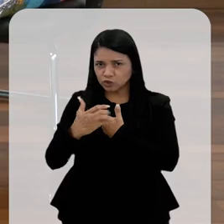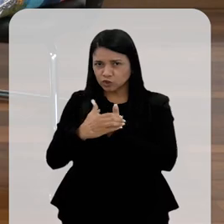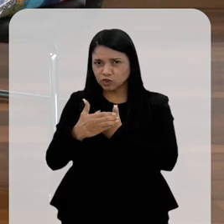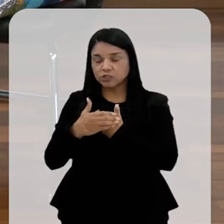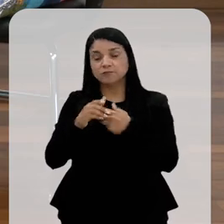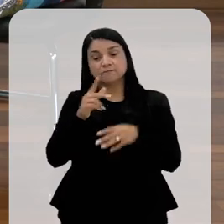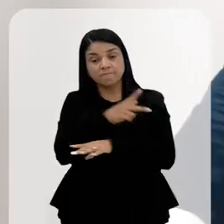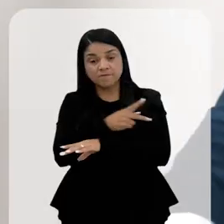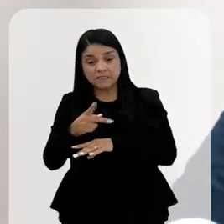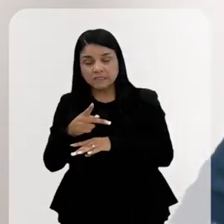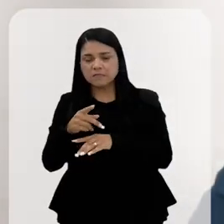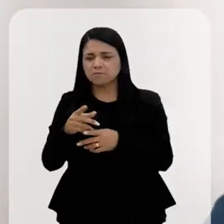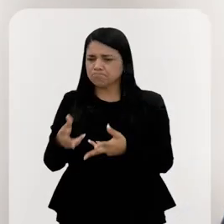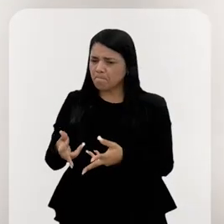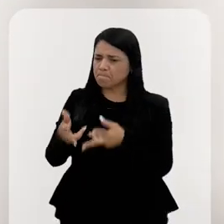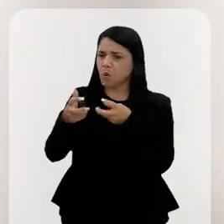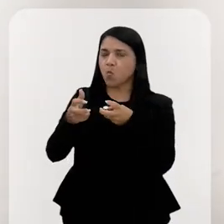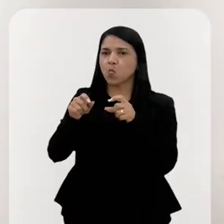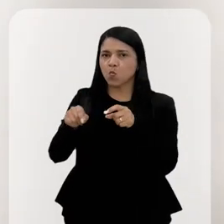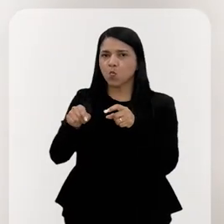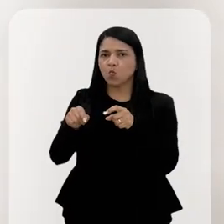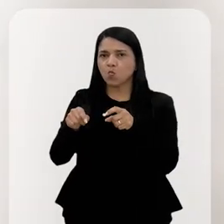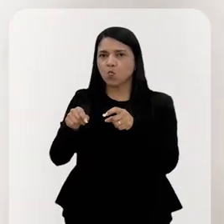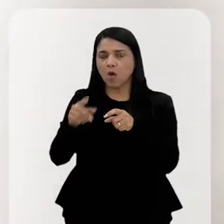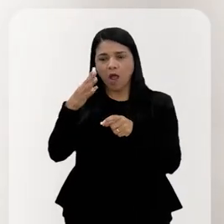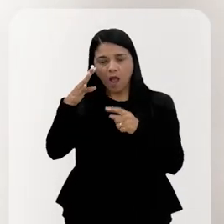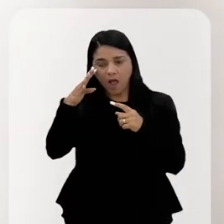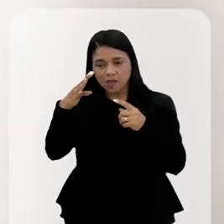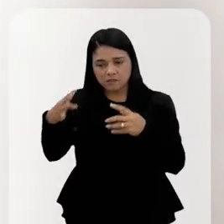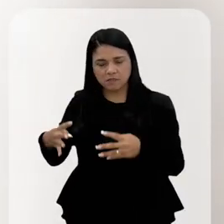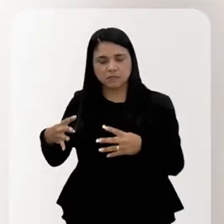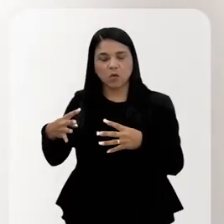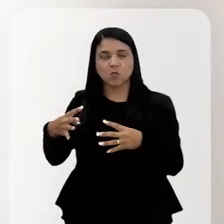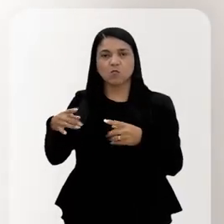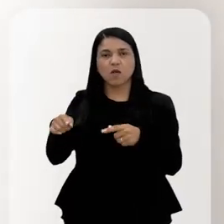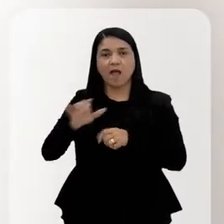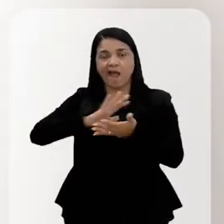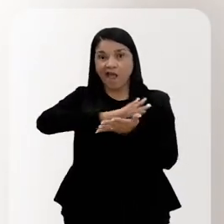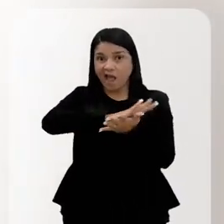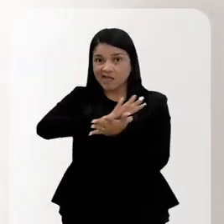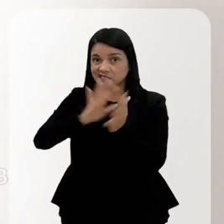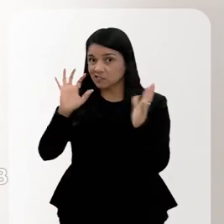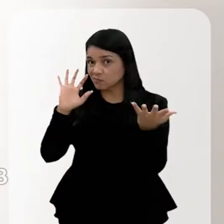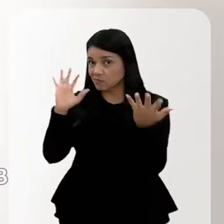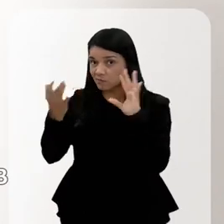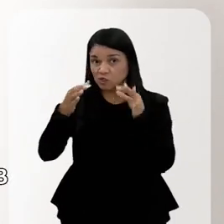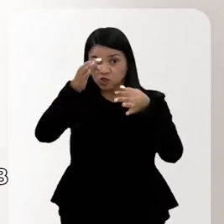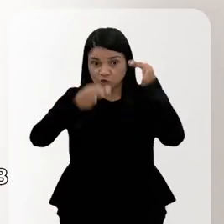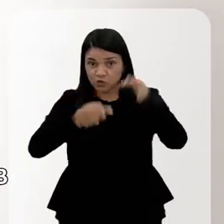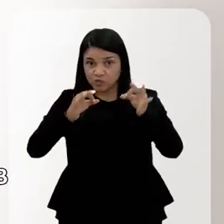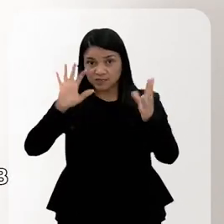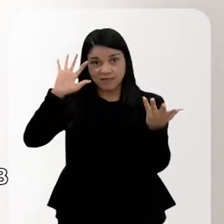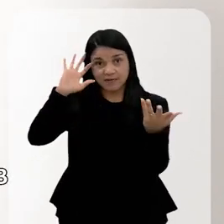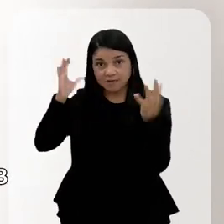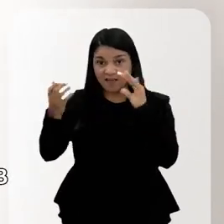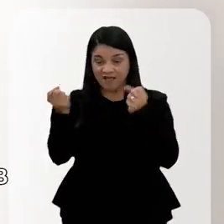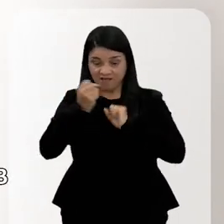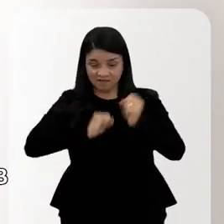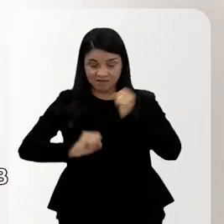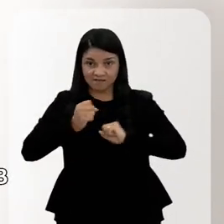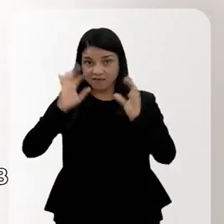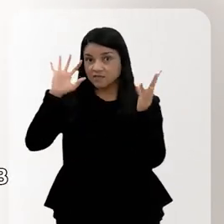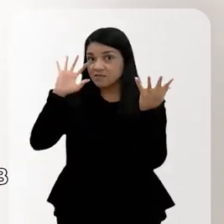vieram, que apareceram muito nessas visitas e que chamaram a atenção da Marina e minha. Racismo climático, justiça